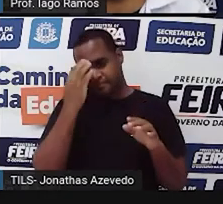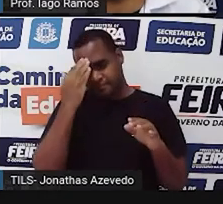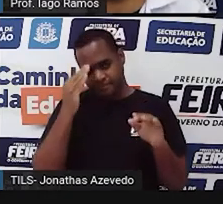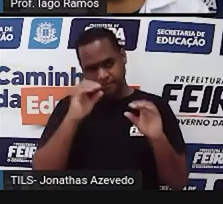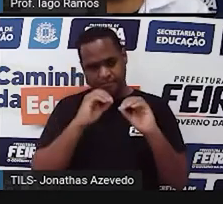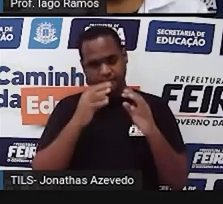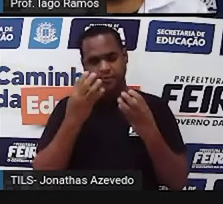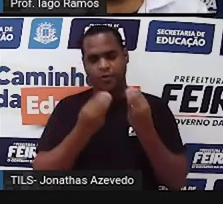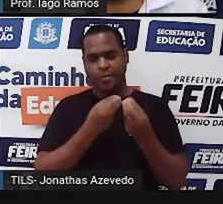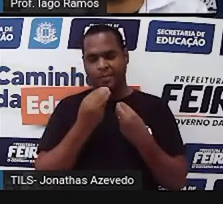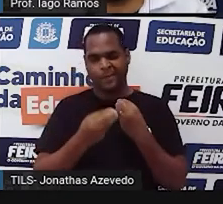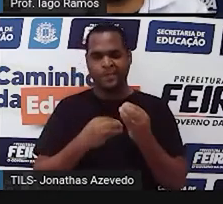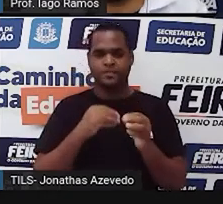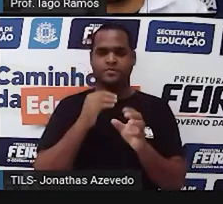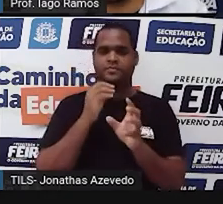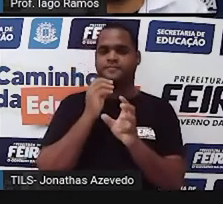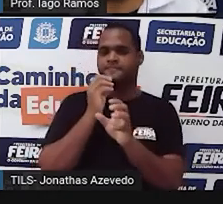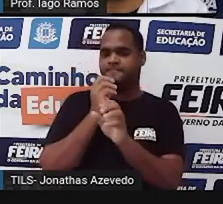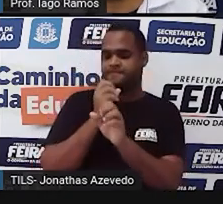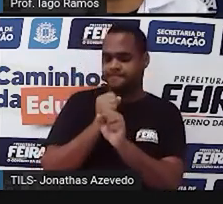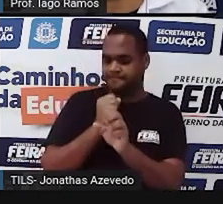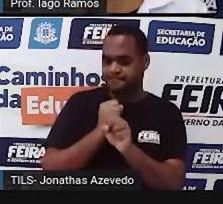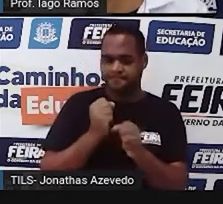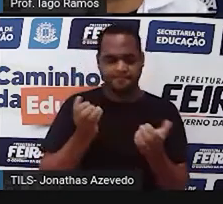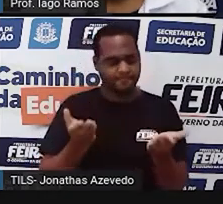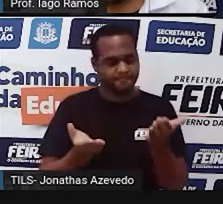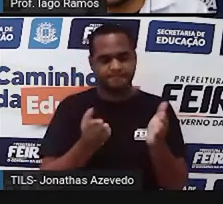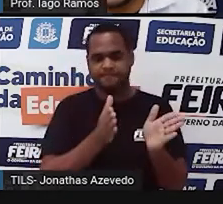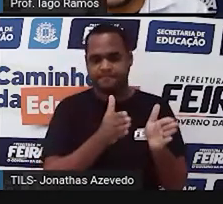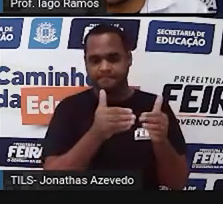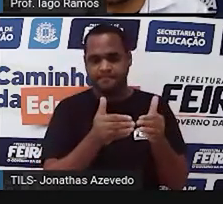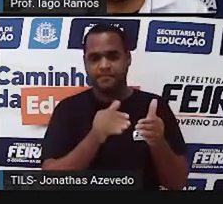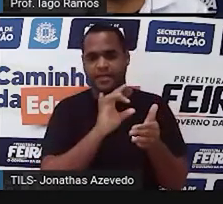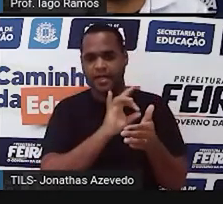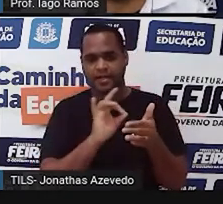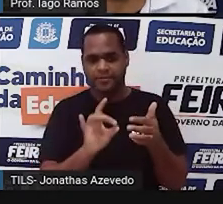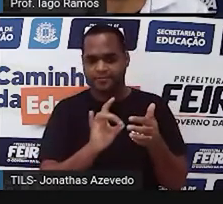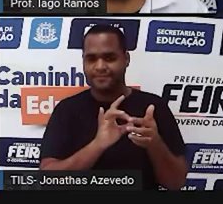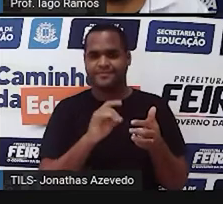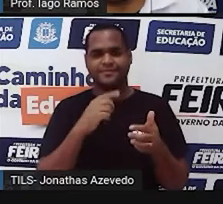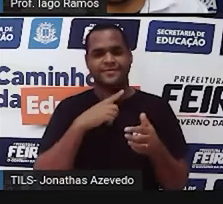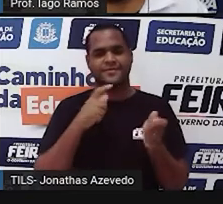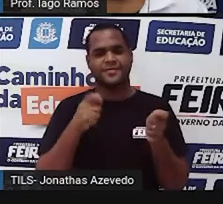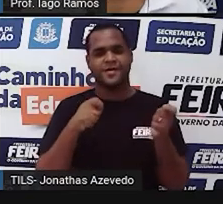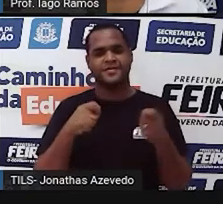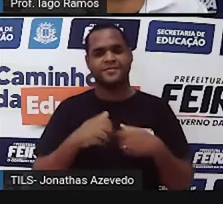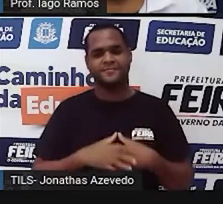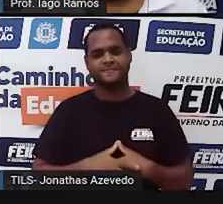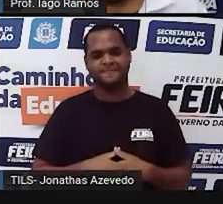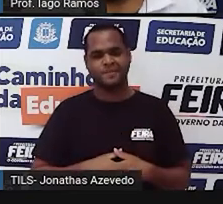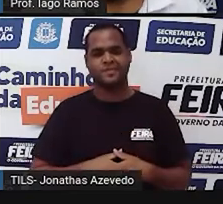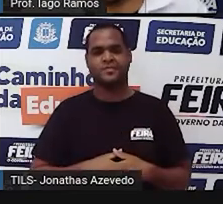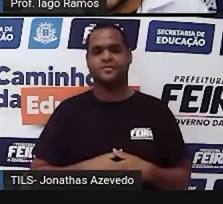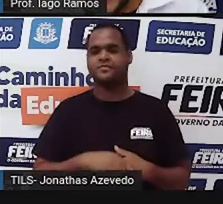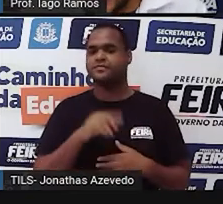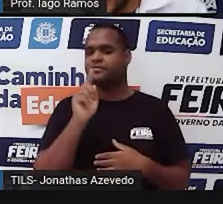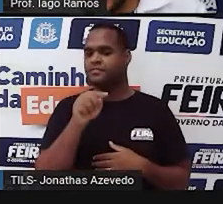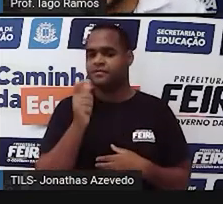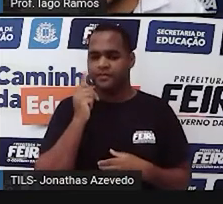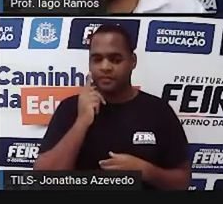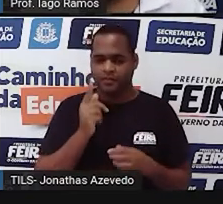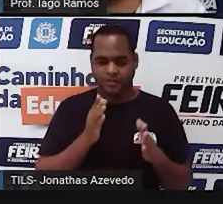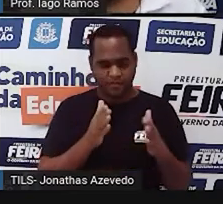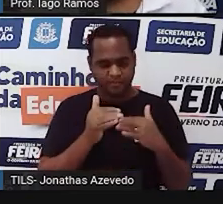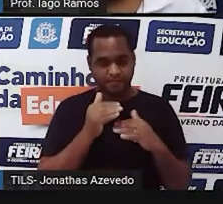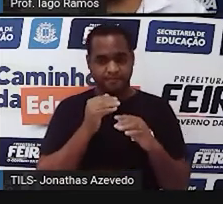qual é a massa de cada caixinha. Mas vamos ver como é que a gente faz isso rascunhando, fazendo os cálculos no caderno. A